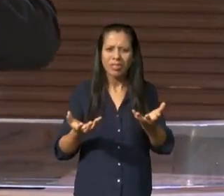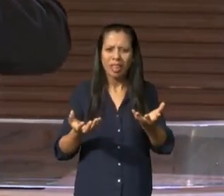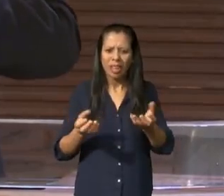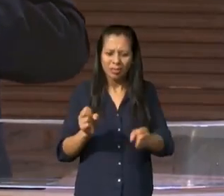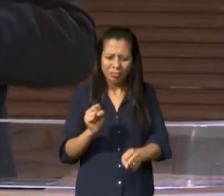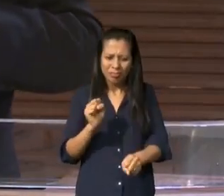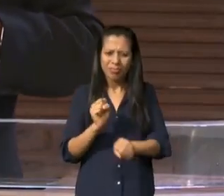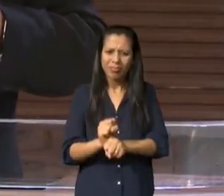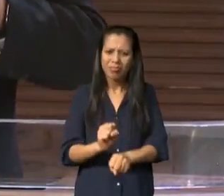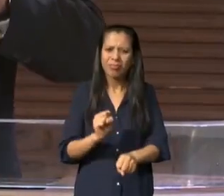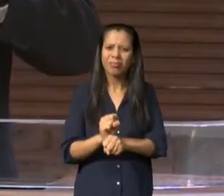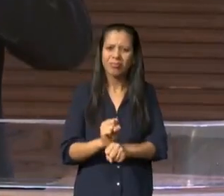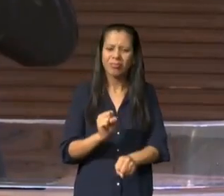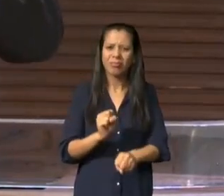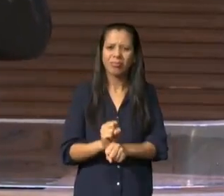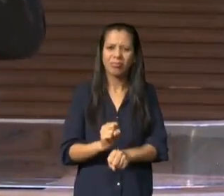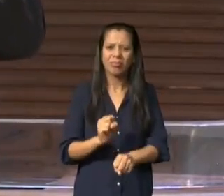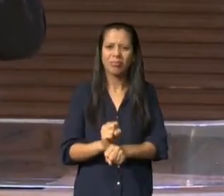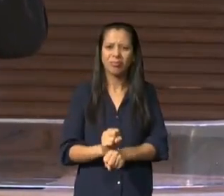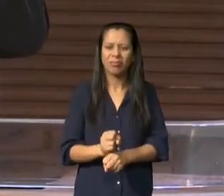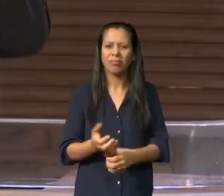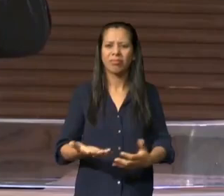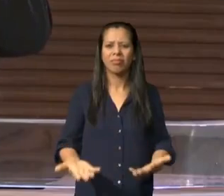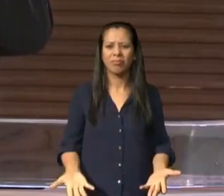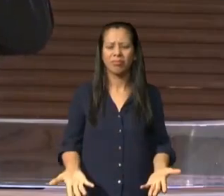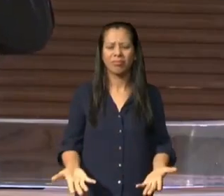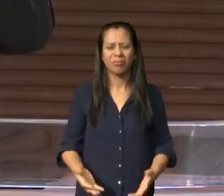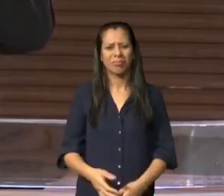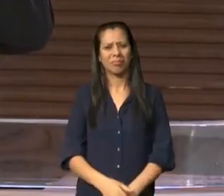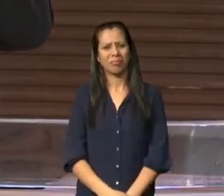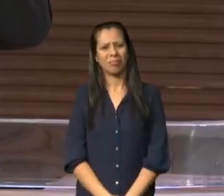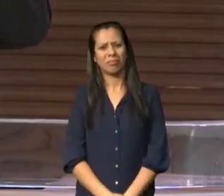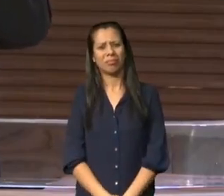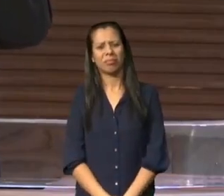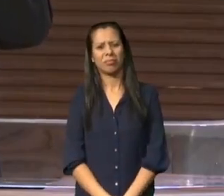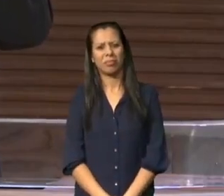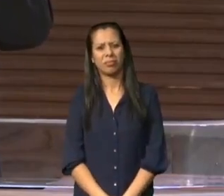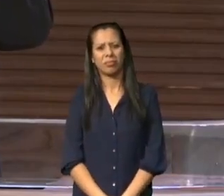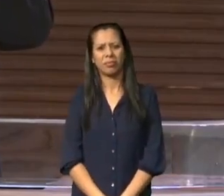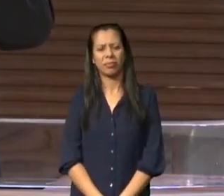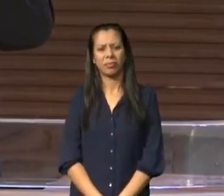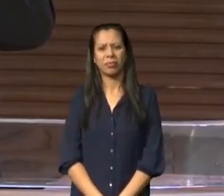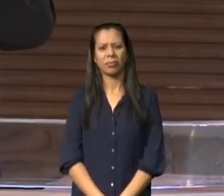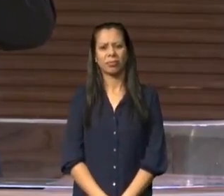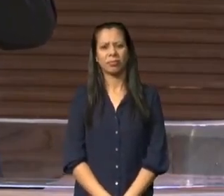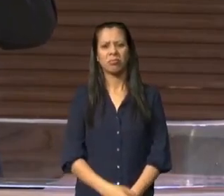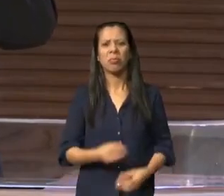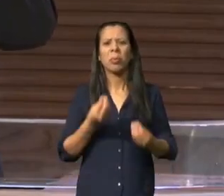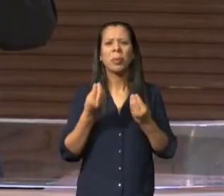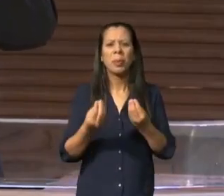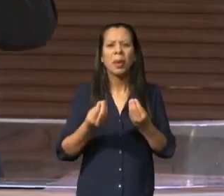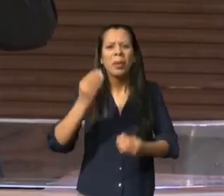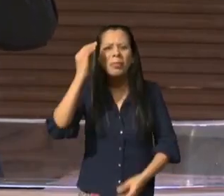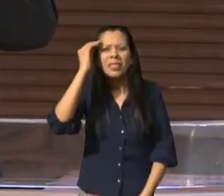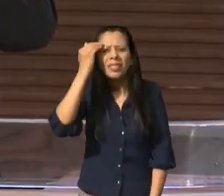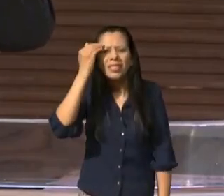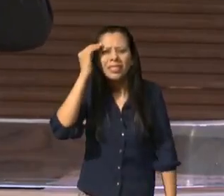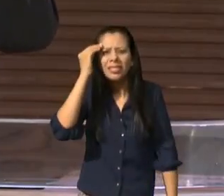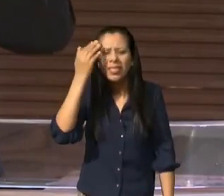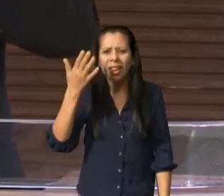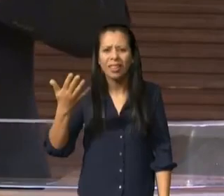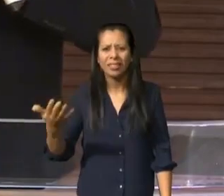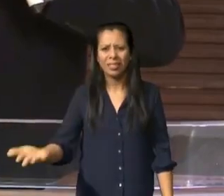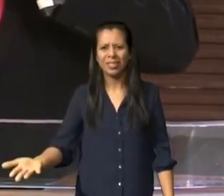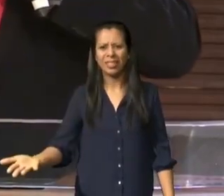como nós podemos entender isto? como nós podemos entender isto? pessoas